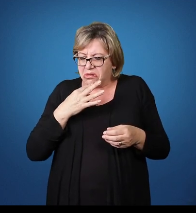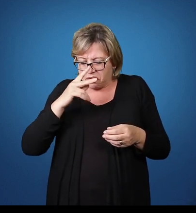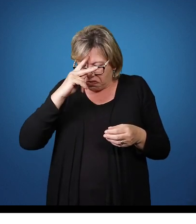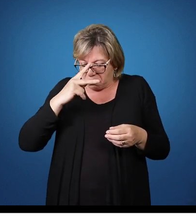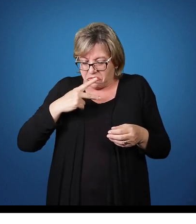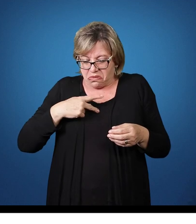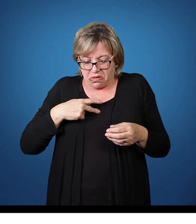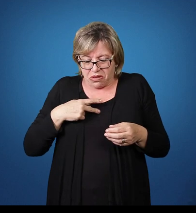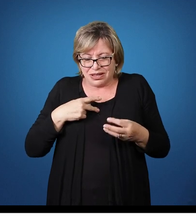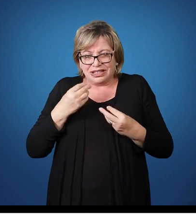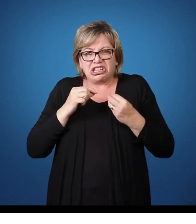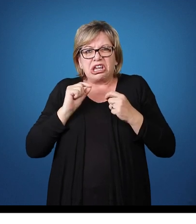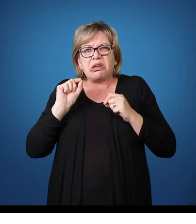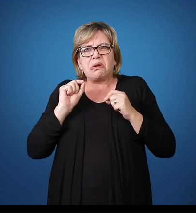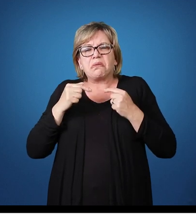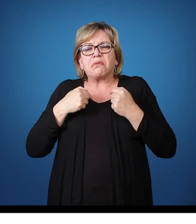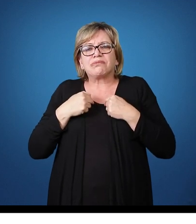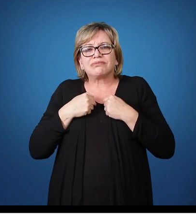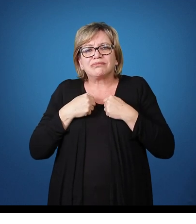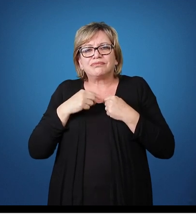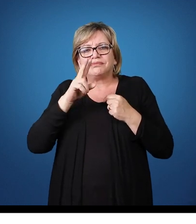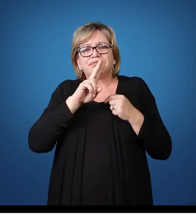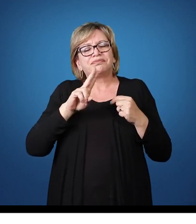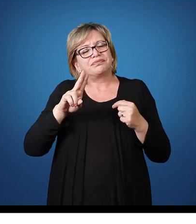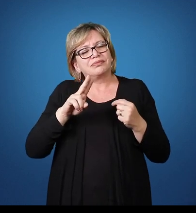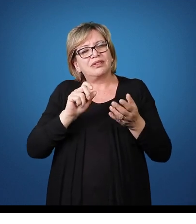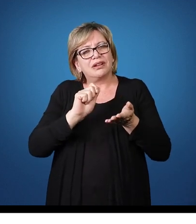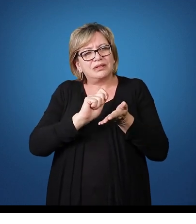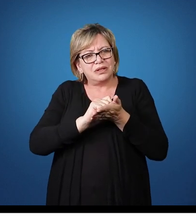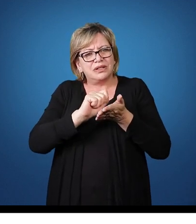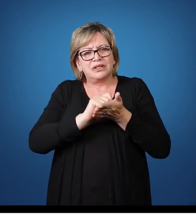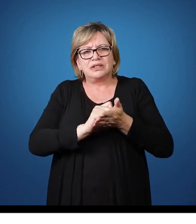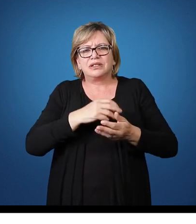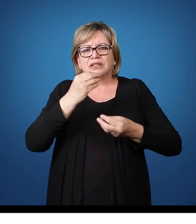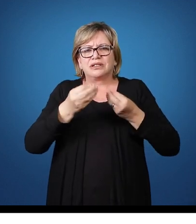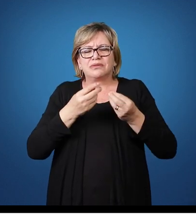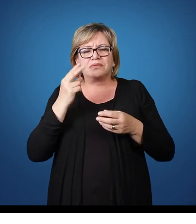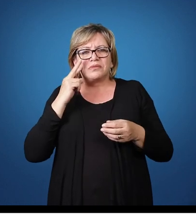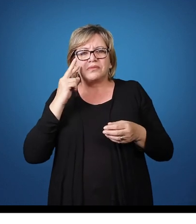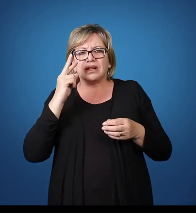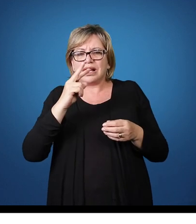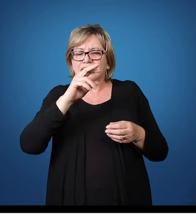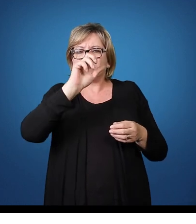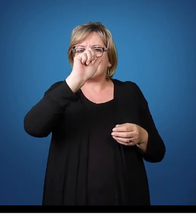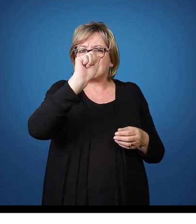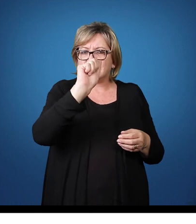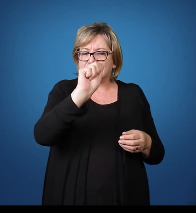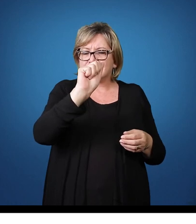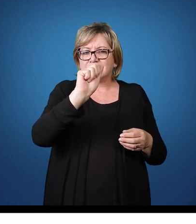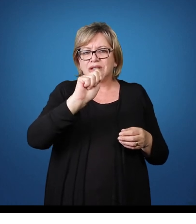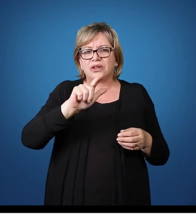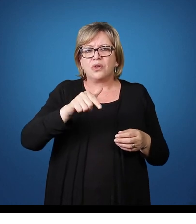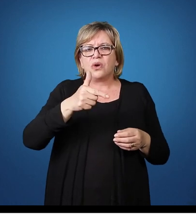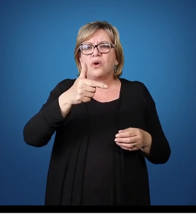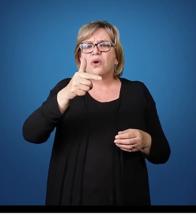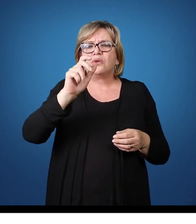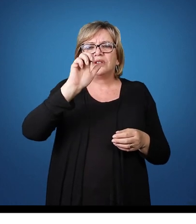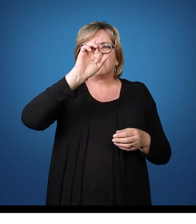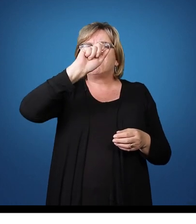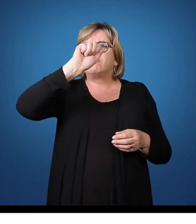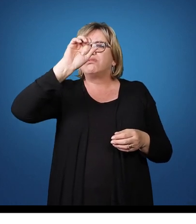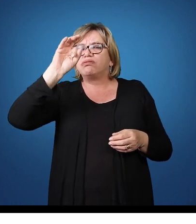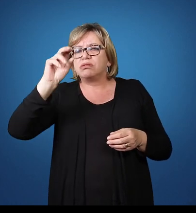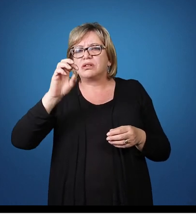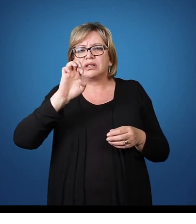seria ele Como né Com o seu nome Então o registro O reconhecimento Da letra A Outras letras